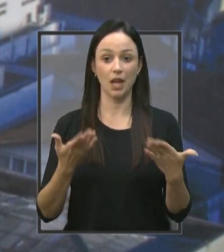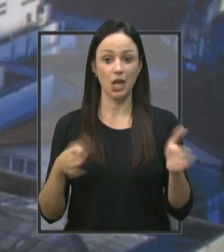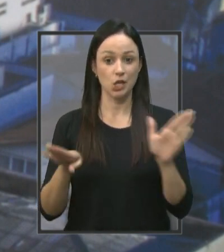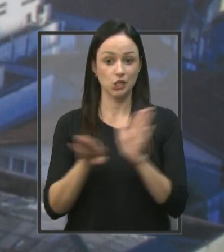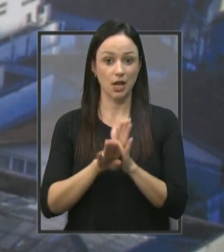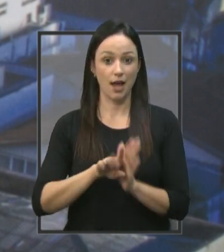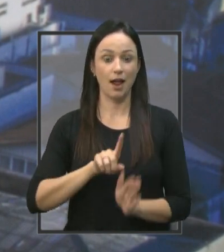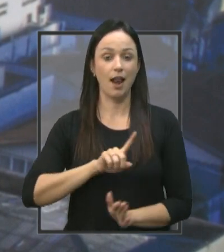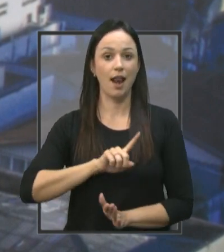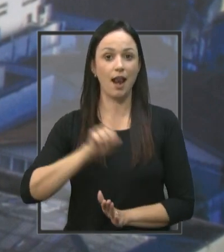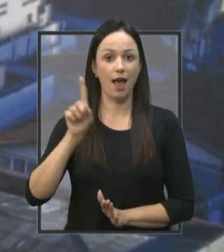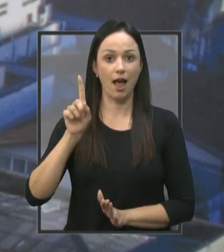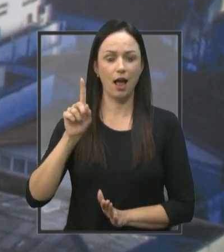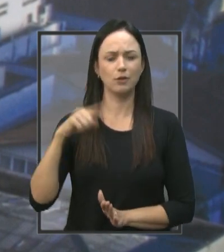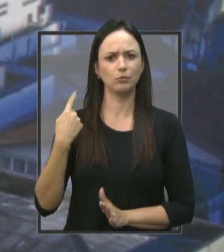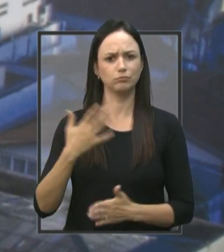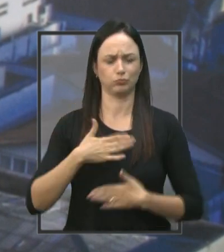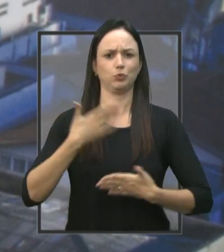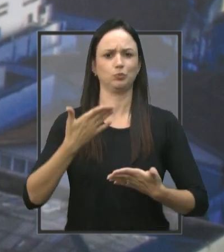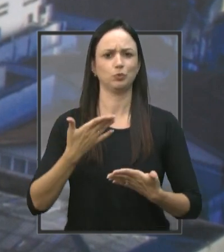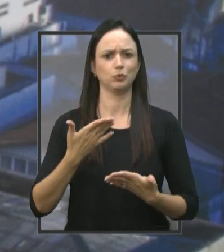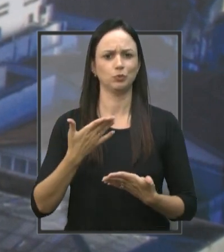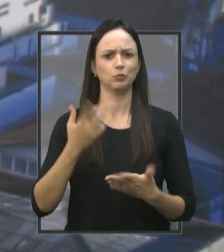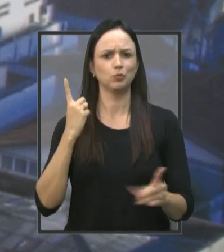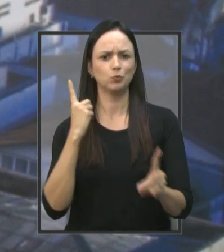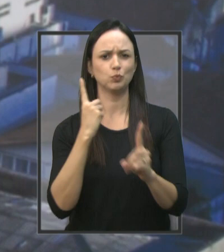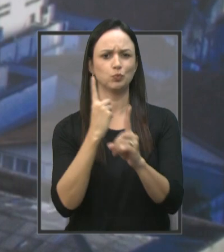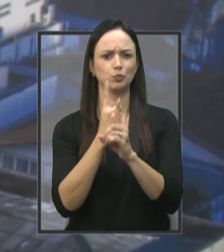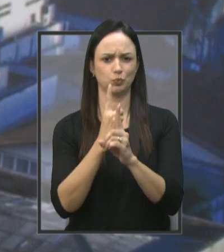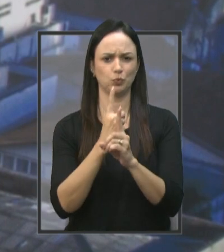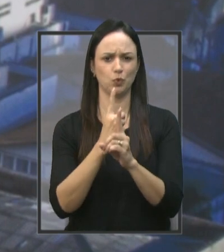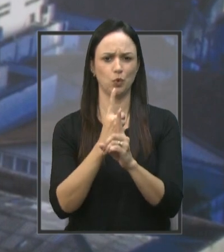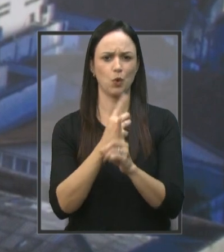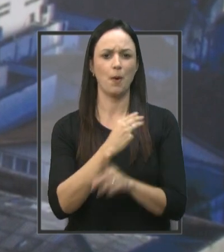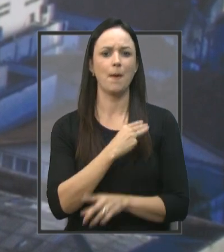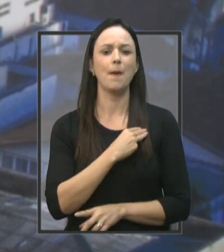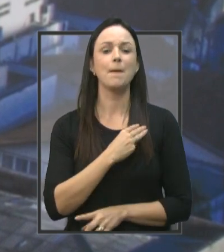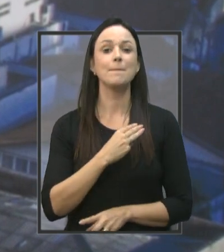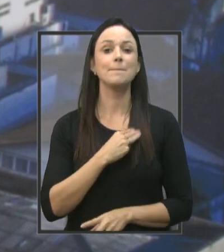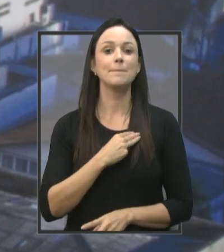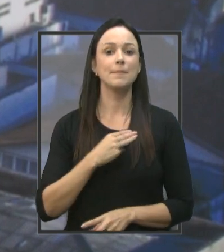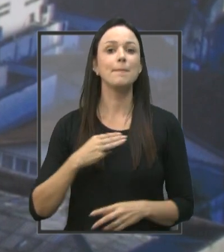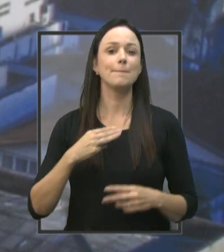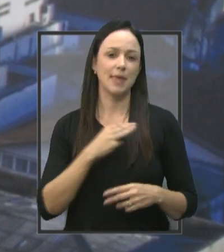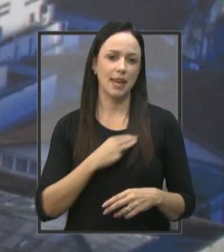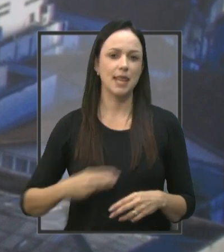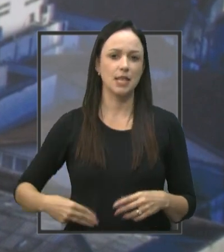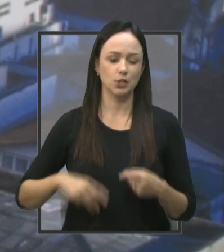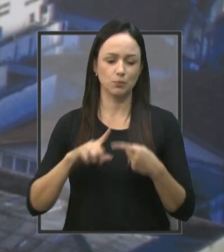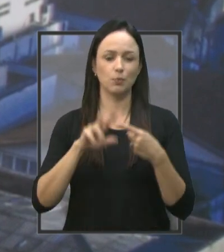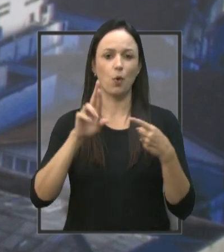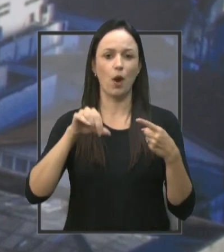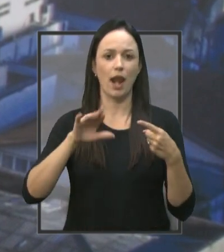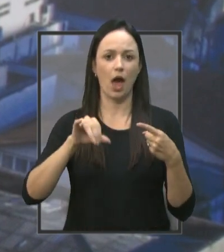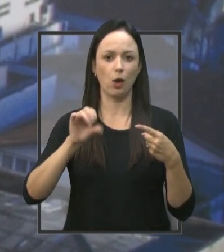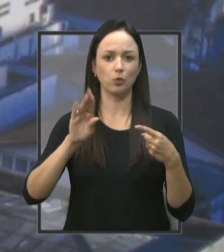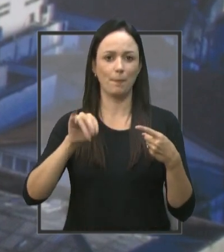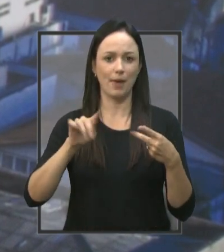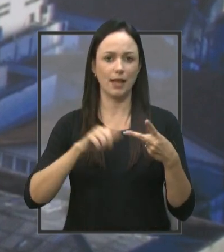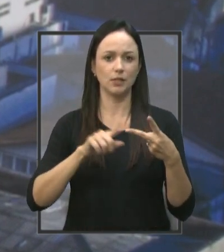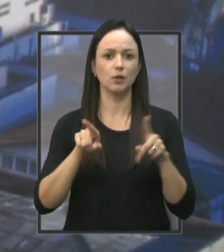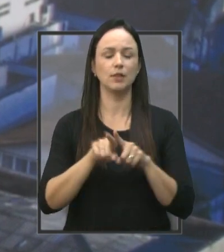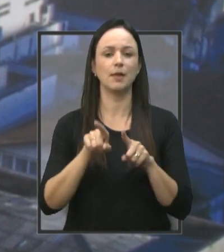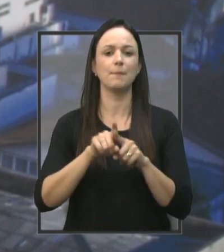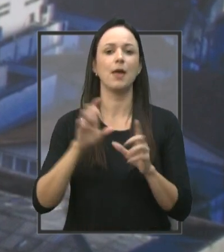surpresa de estar O ministro da Cidadania, Ronaldo Bento E o presidente do Comitê Paralímpico